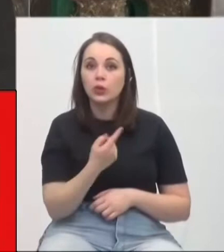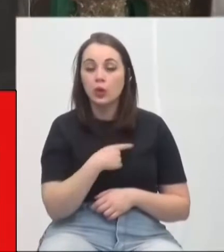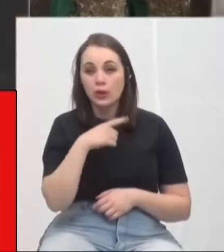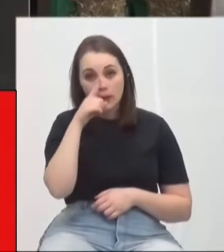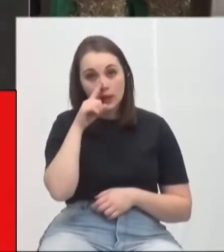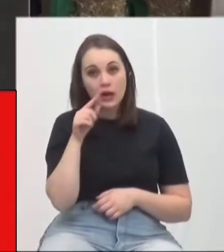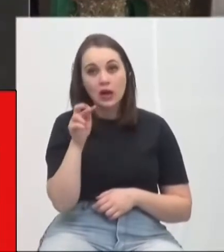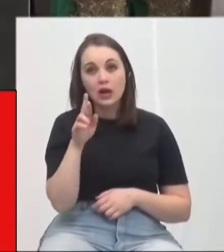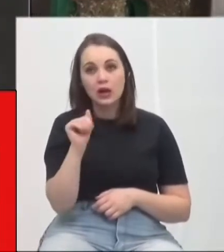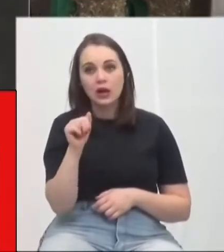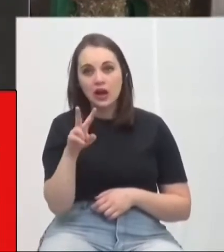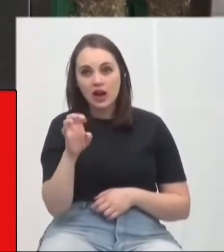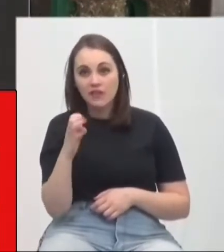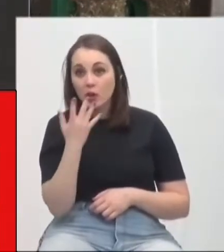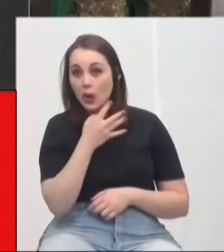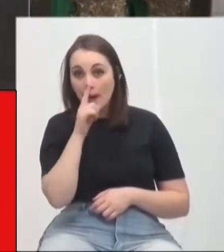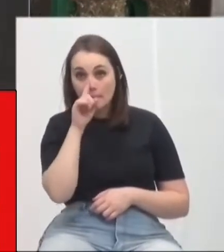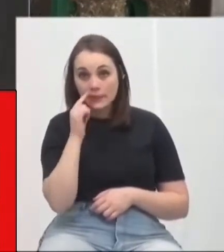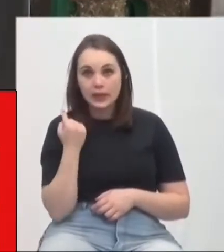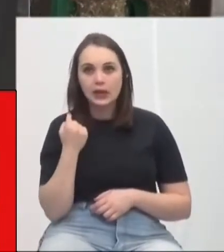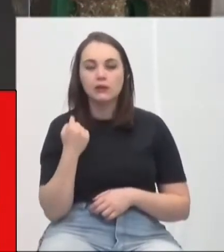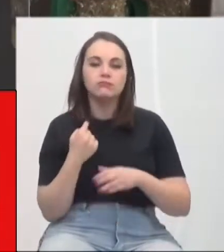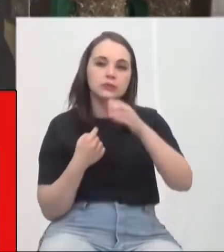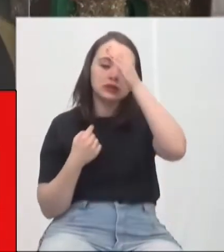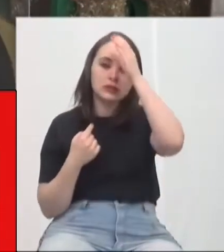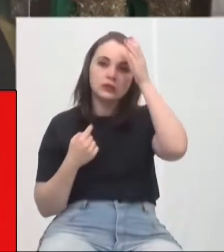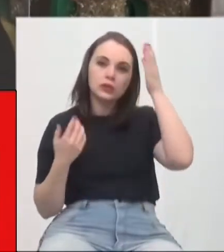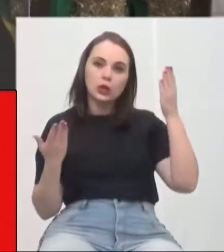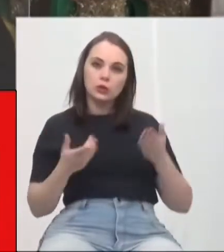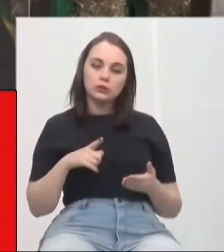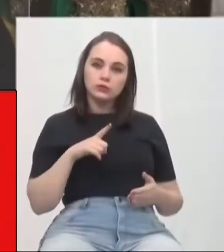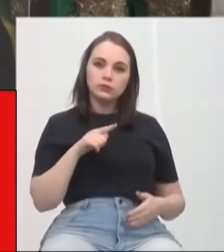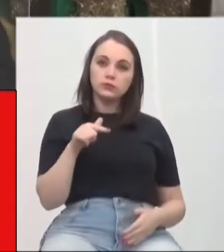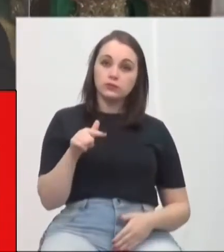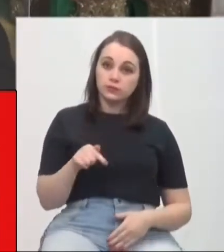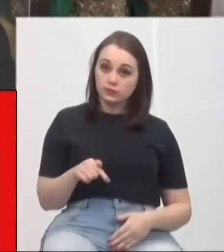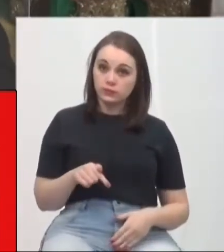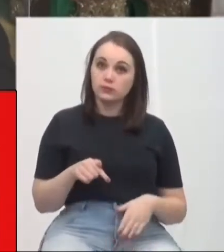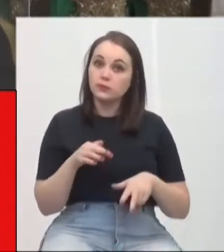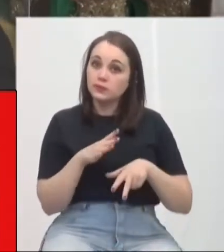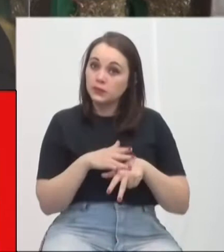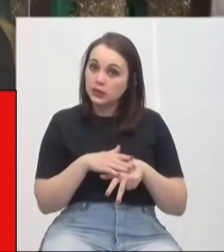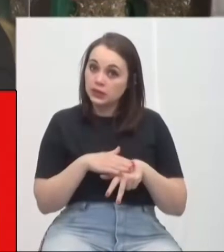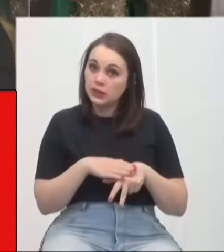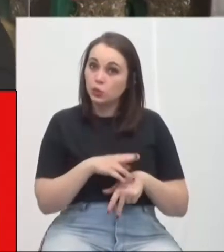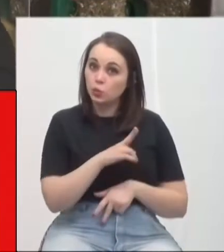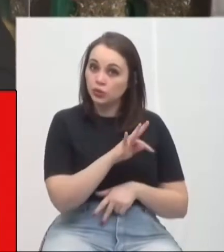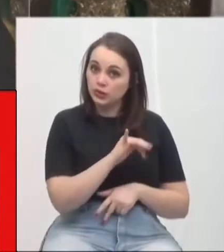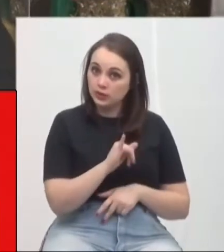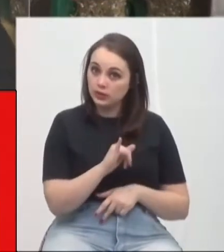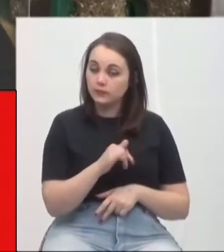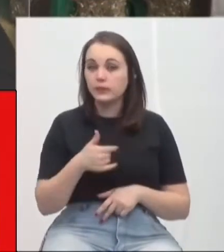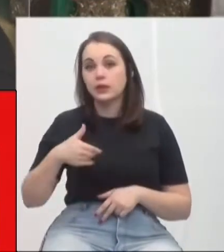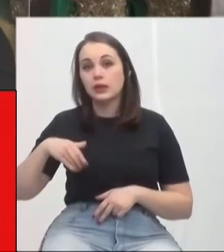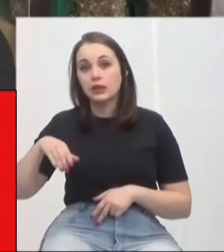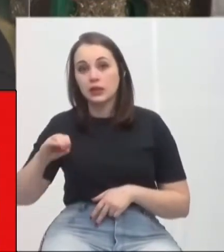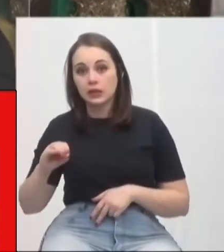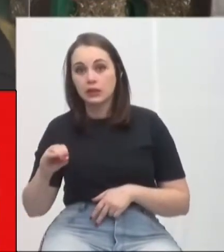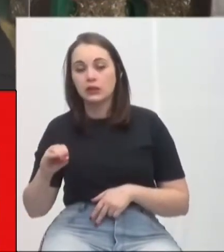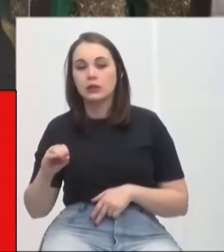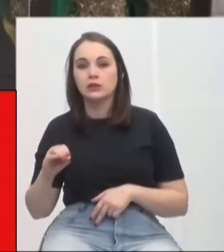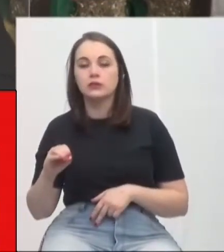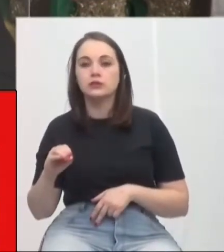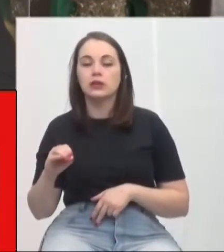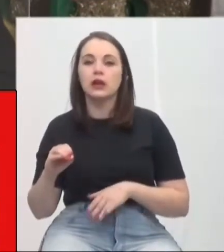grave, no amarelo. Criciúma, hoje, nós estamos com sete pacientes na UTI e dez na